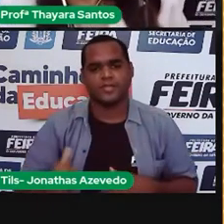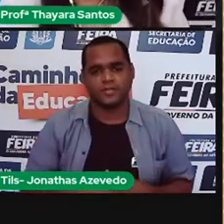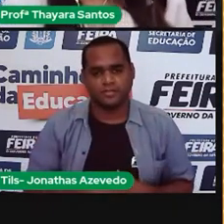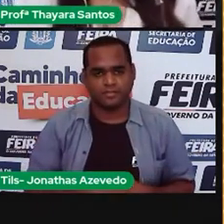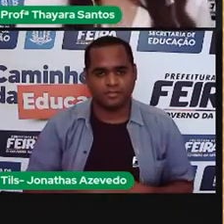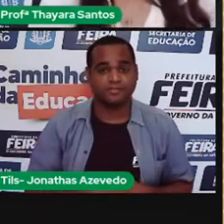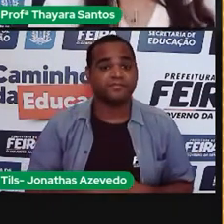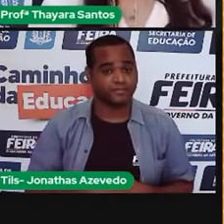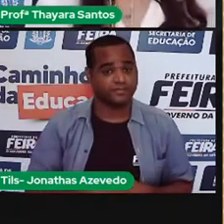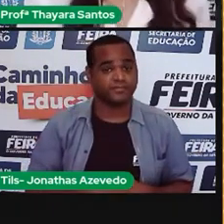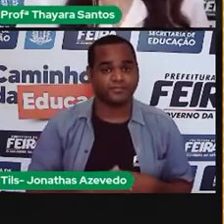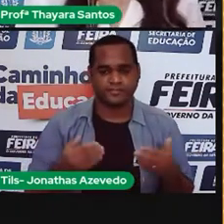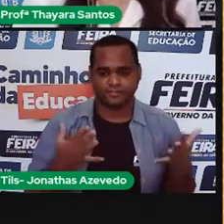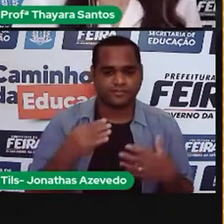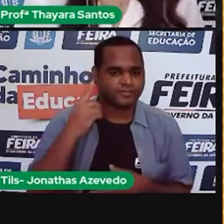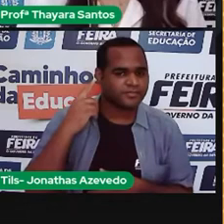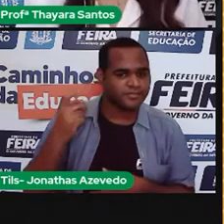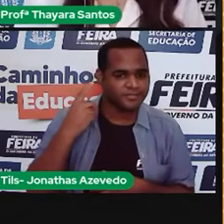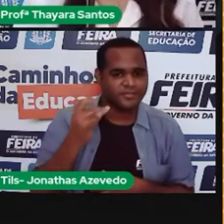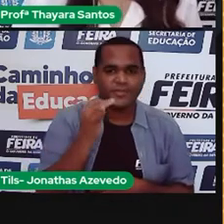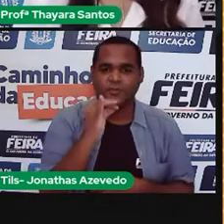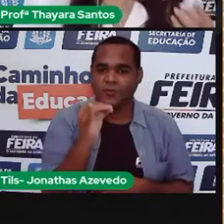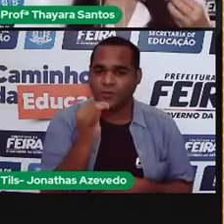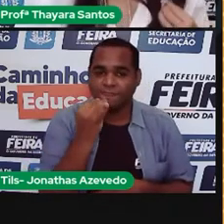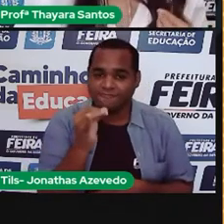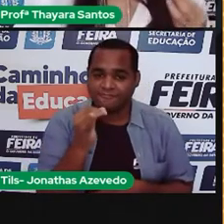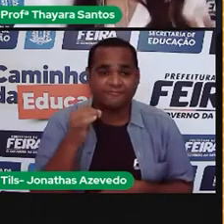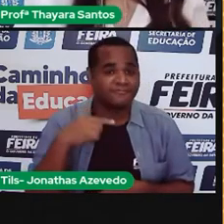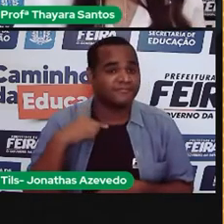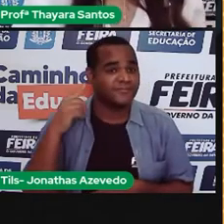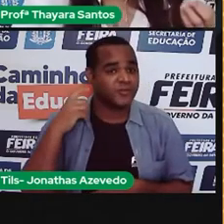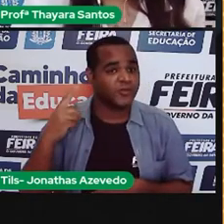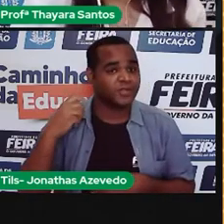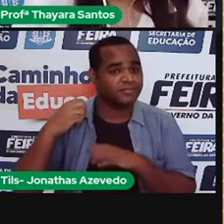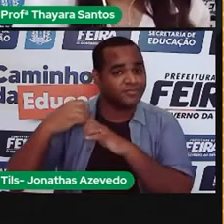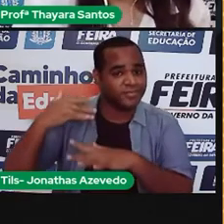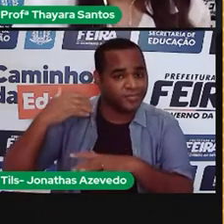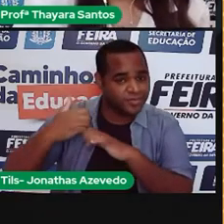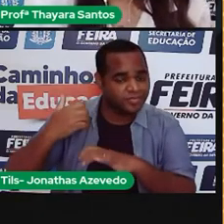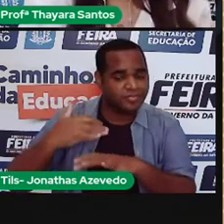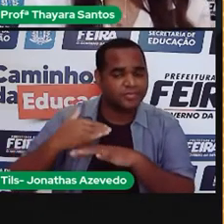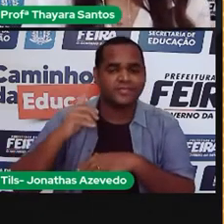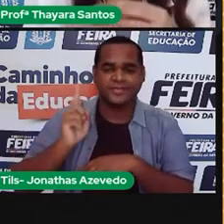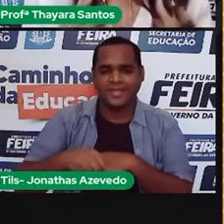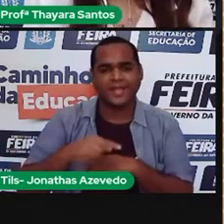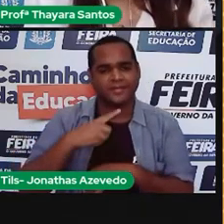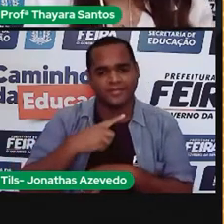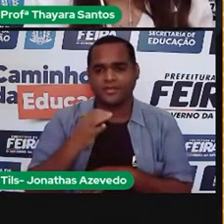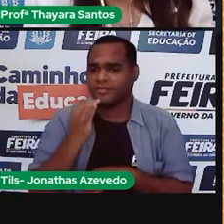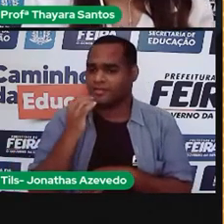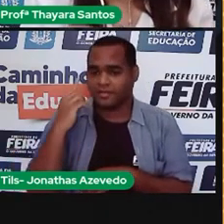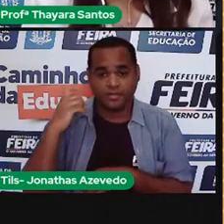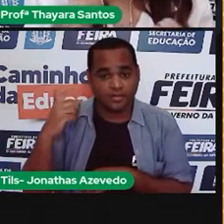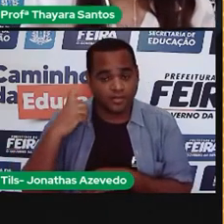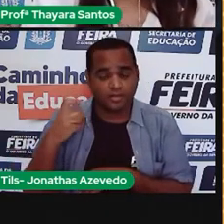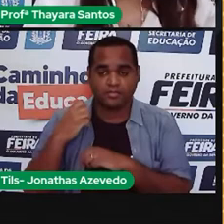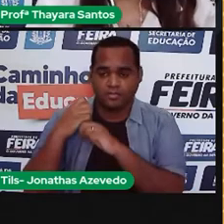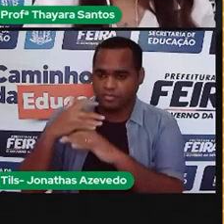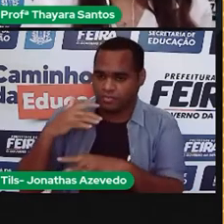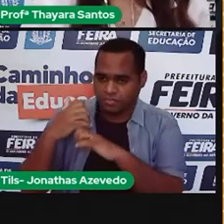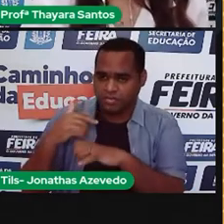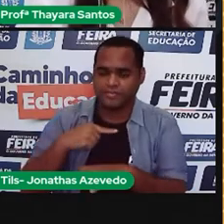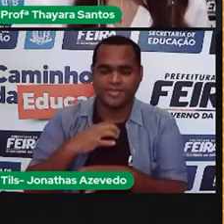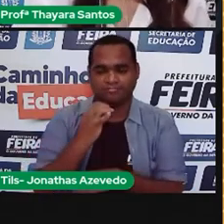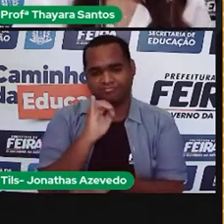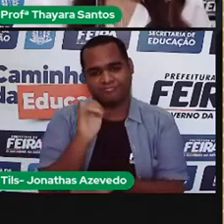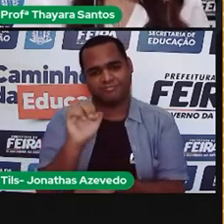E aqui a gente tem a energia sonora. Sim, o som, ele também gera energia. O som, ele é uma forma de